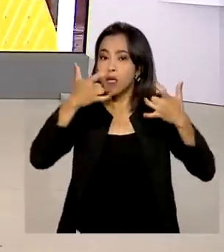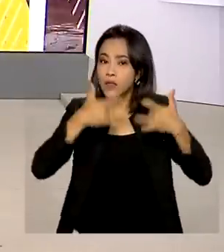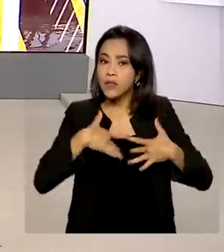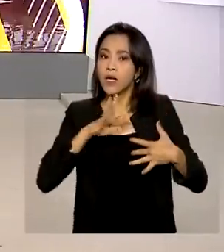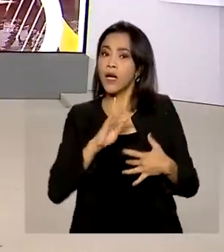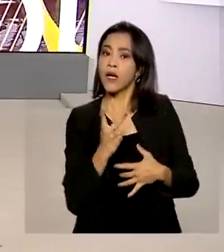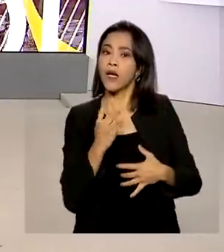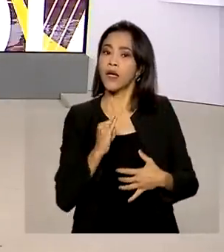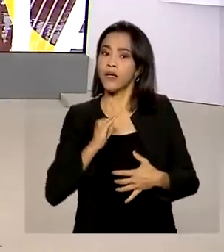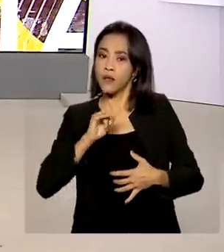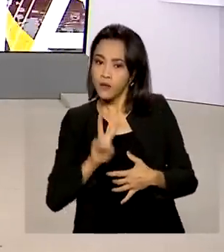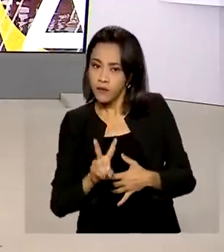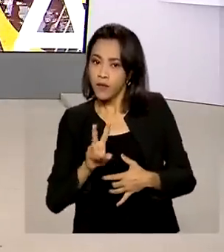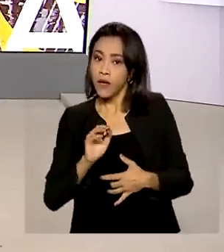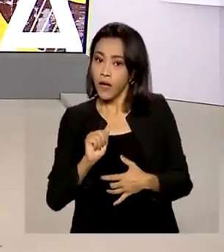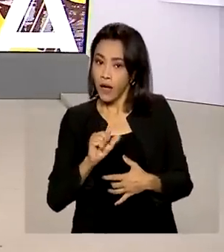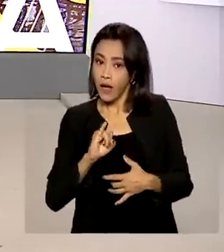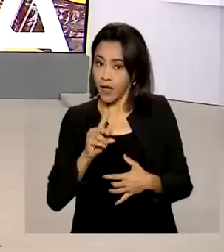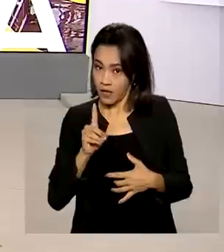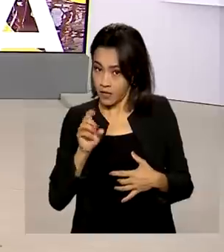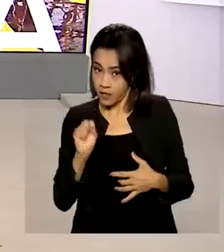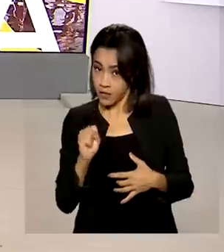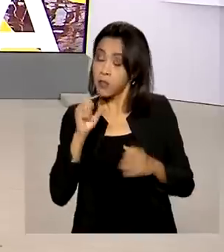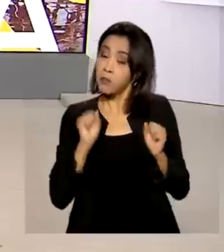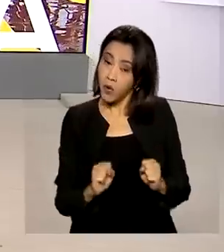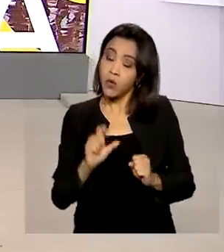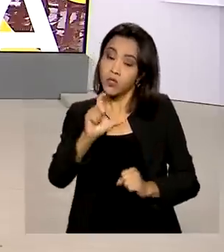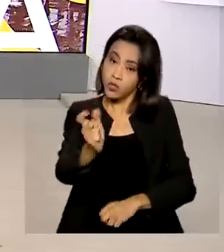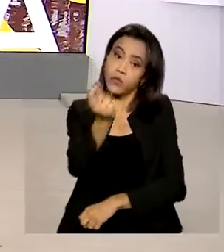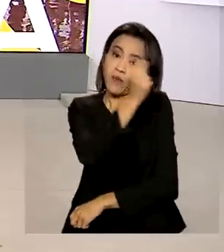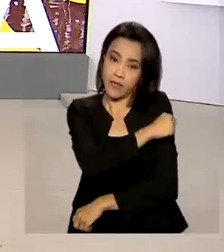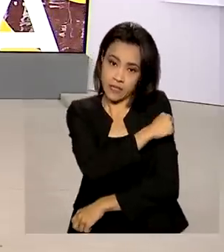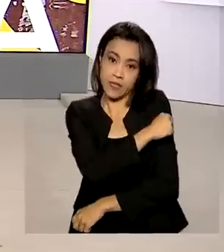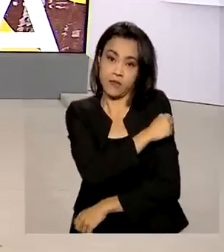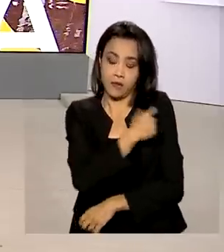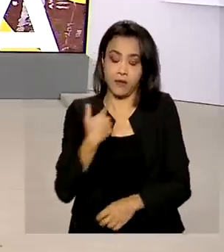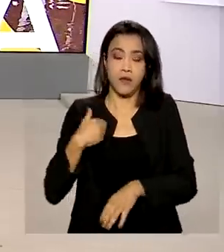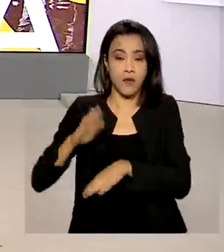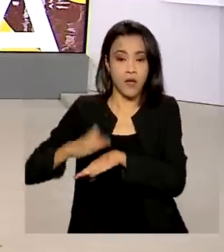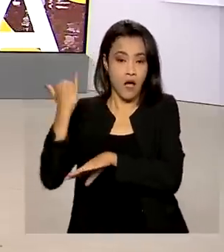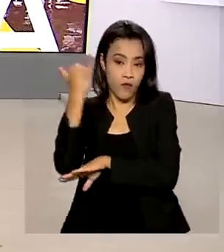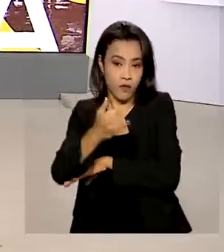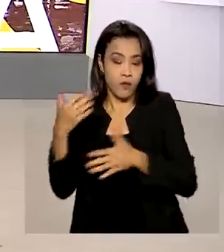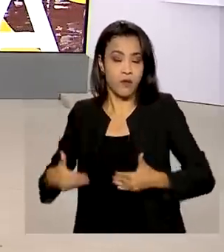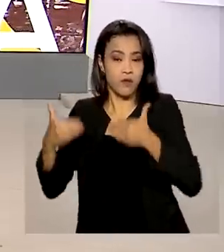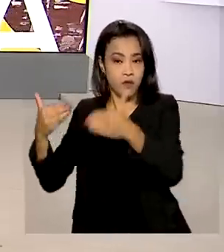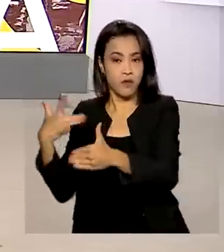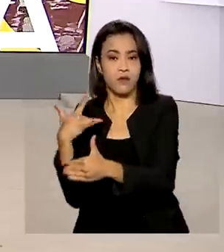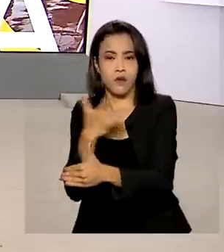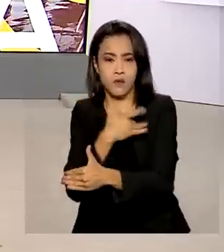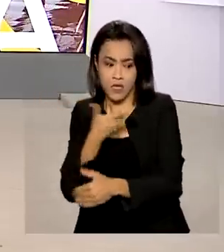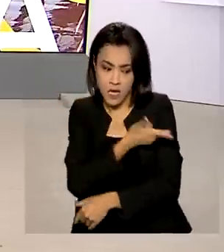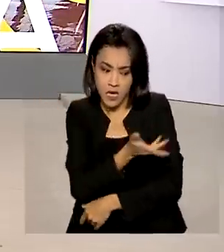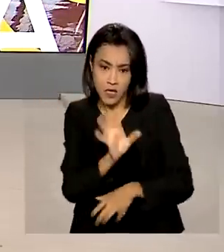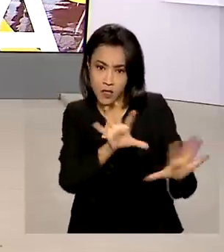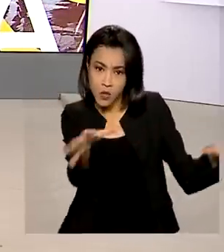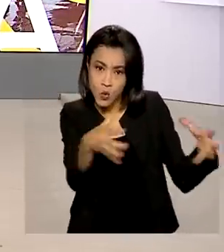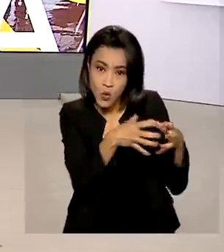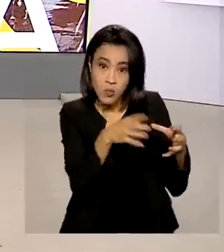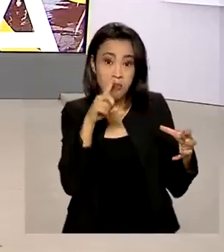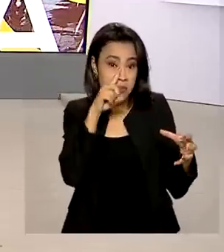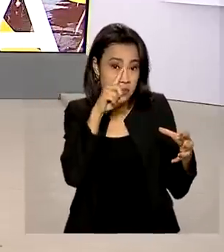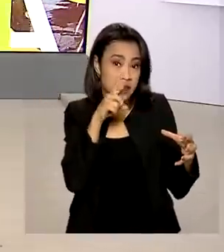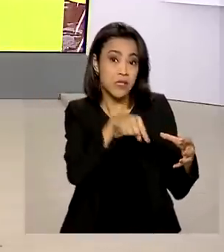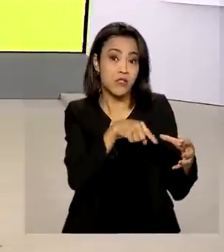partir de agora também podem tomar a vacina. De acordo com o Ministério da Saúde, esse grupo tem risco de desenvolver